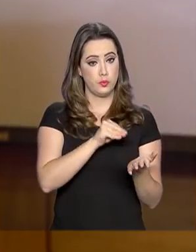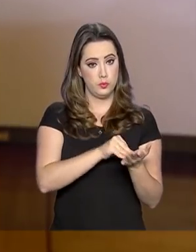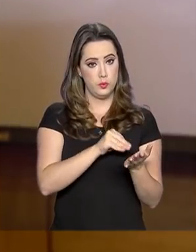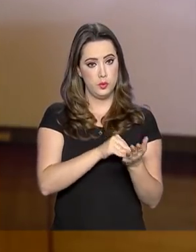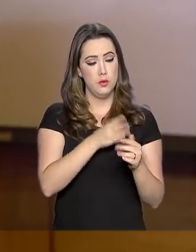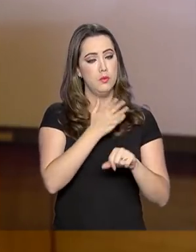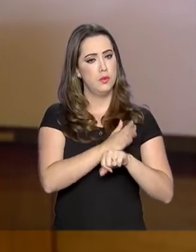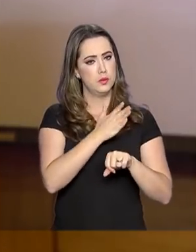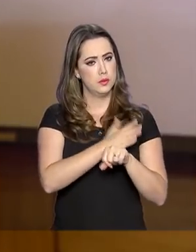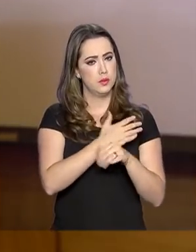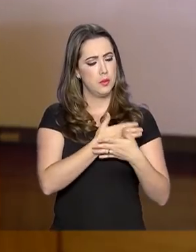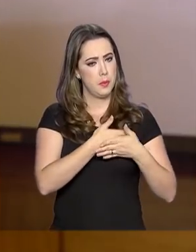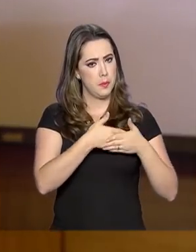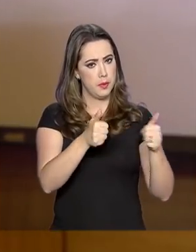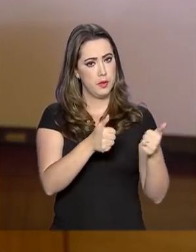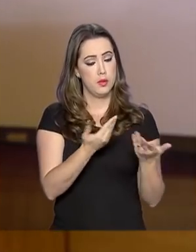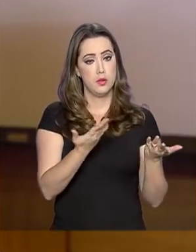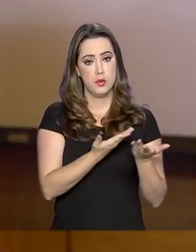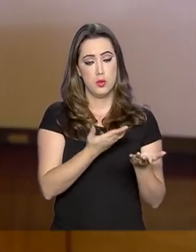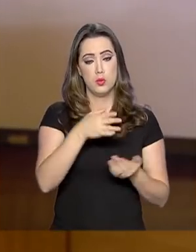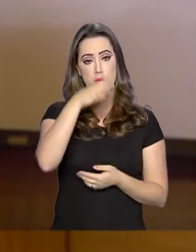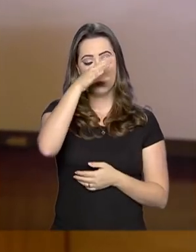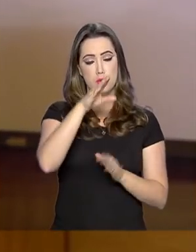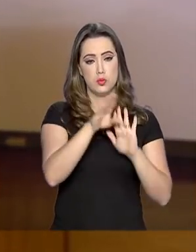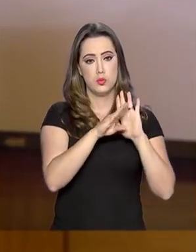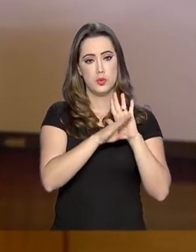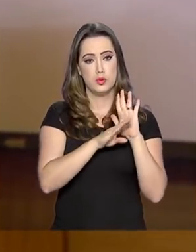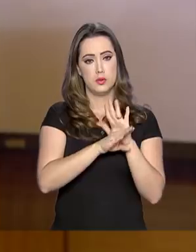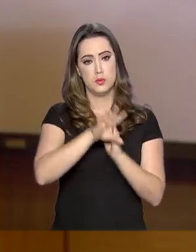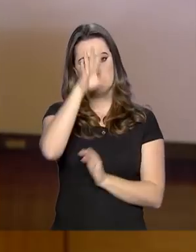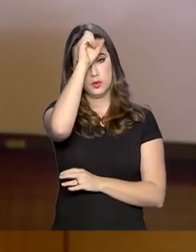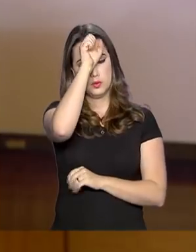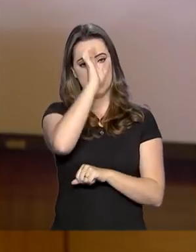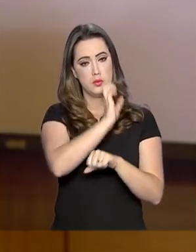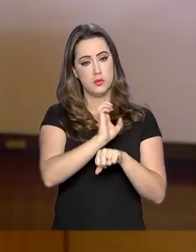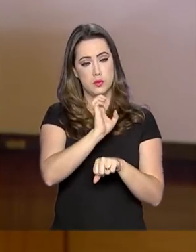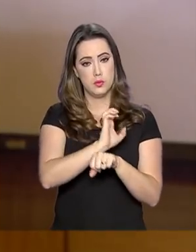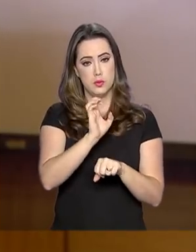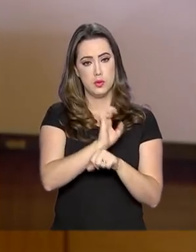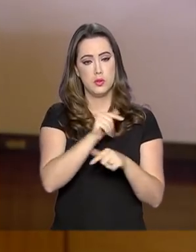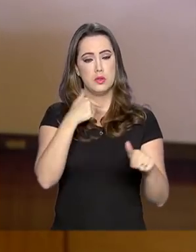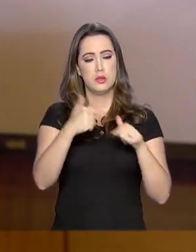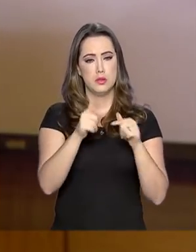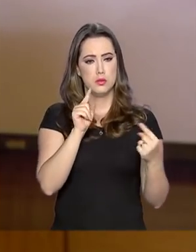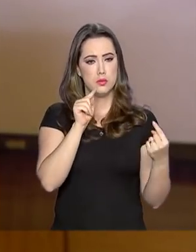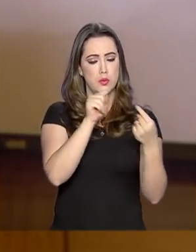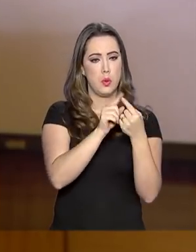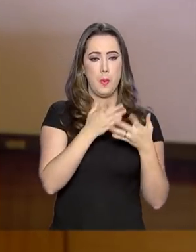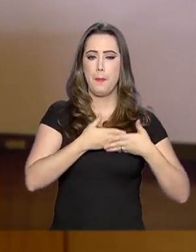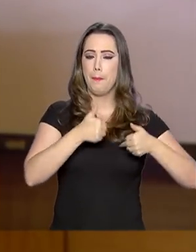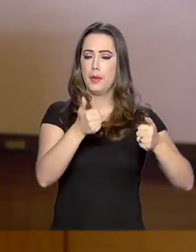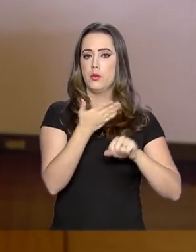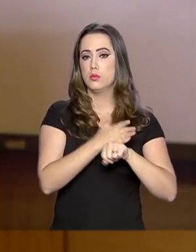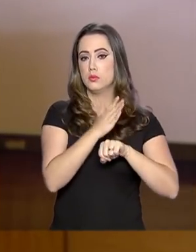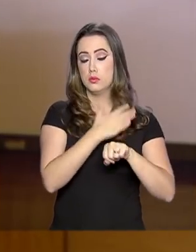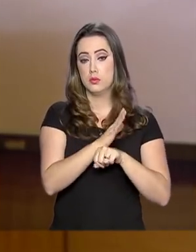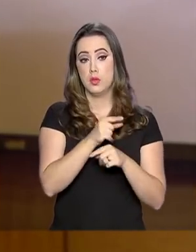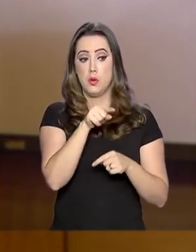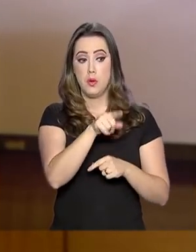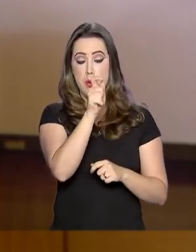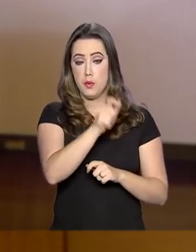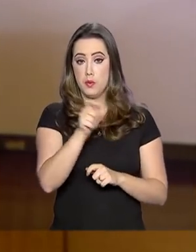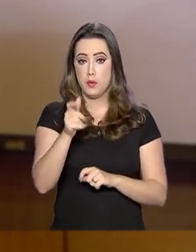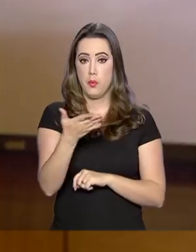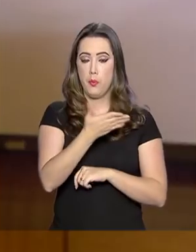qualificação melhor. E aí, programa de aprendizagem, o programa de estágio, atuam diretamente nessa questão da melhor qualificação, tanto do